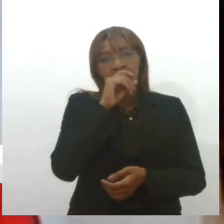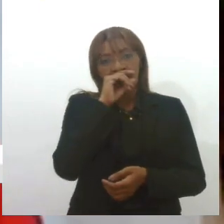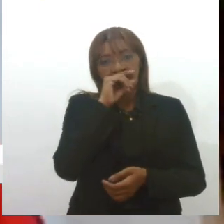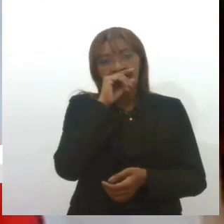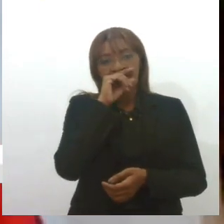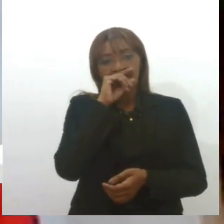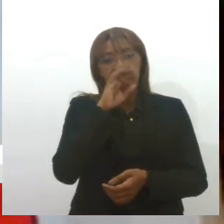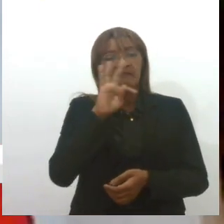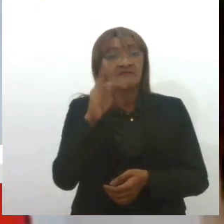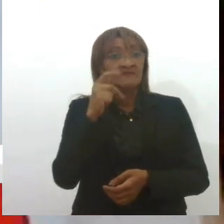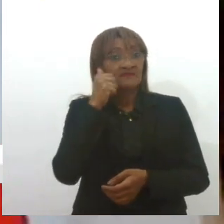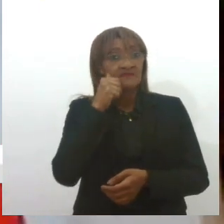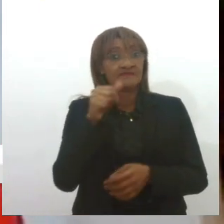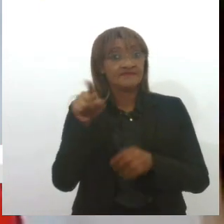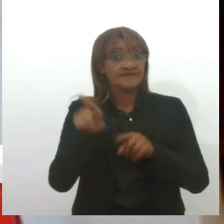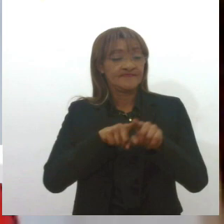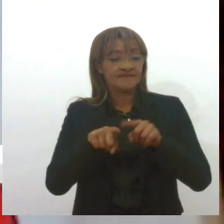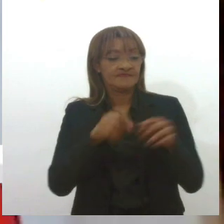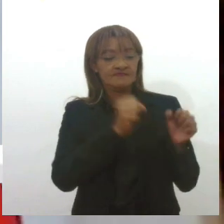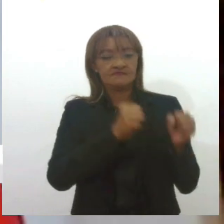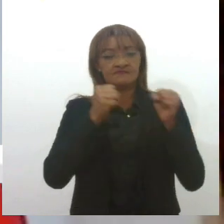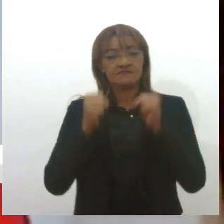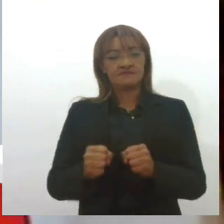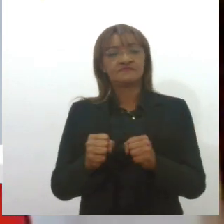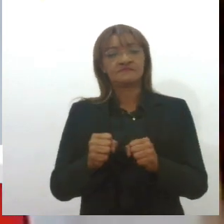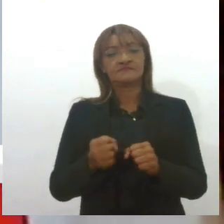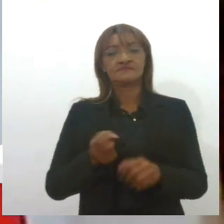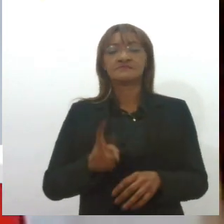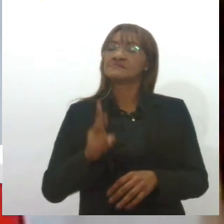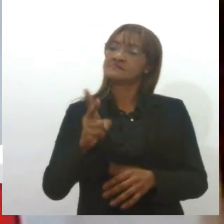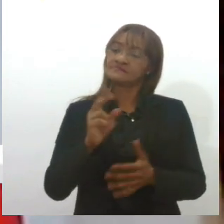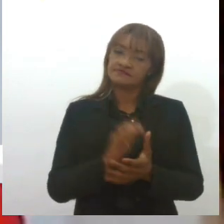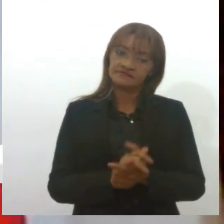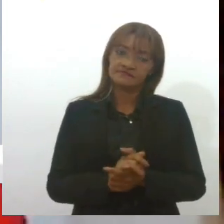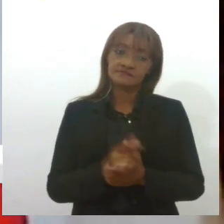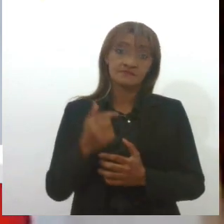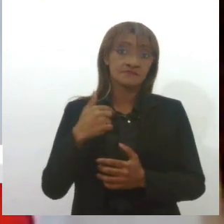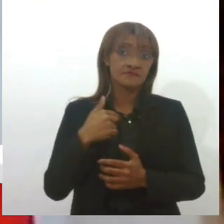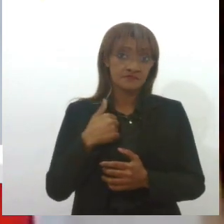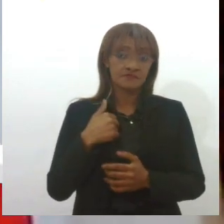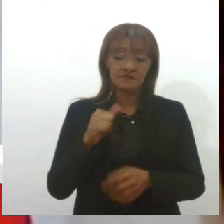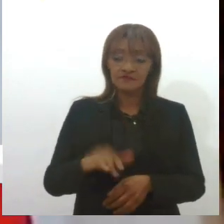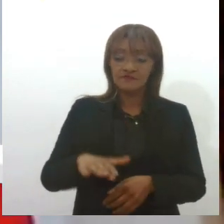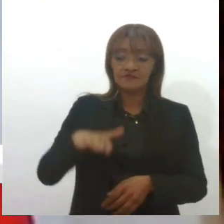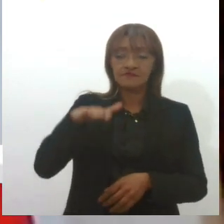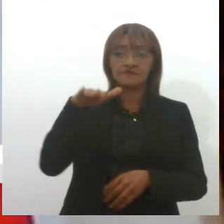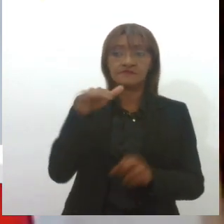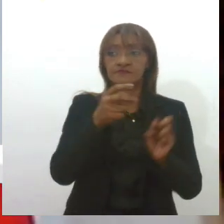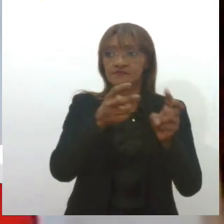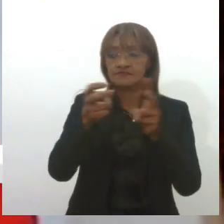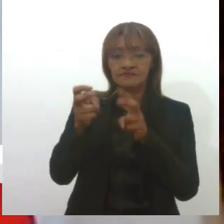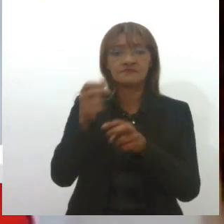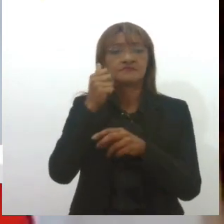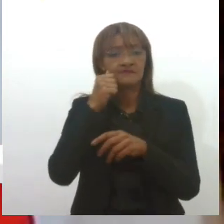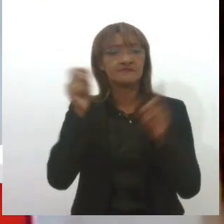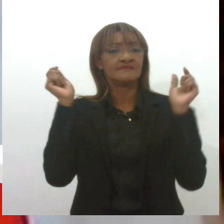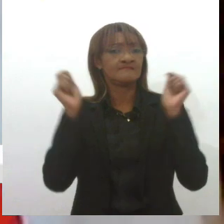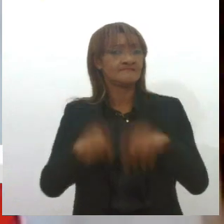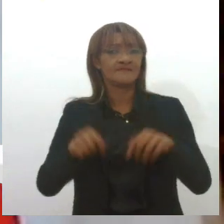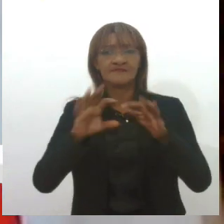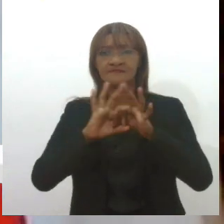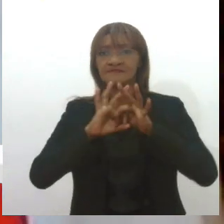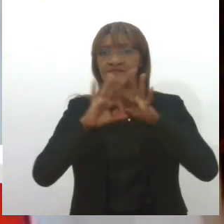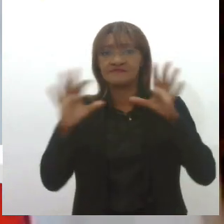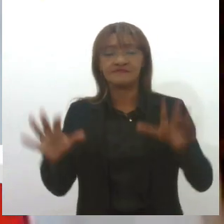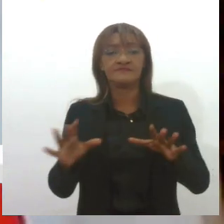empoderadas, e sempre eu cresci com essa ideia de que a mulher poderia fazer o que quiser e